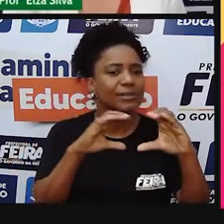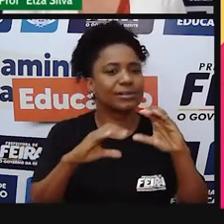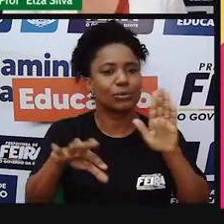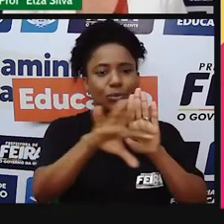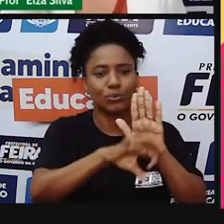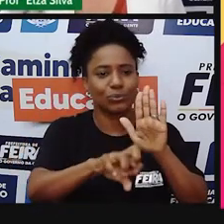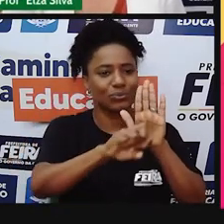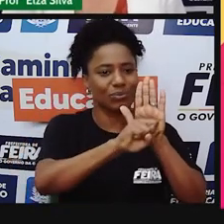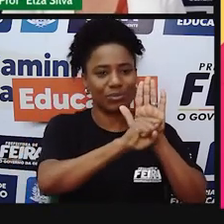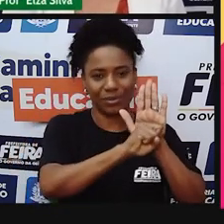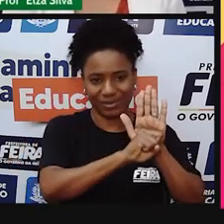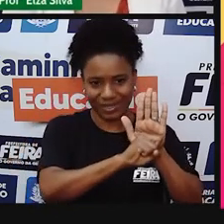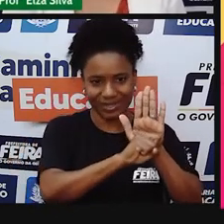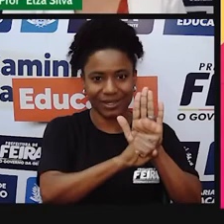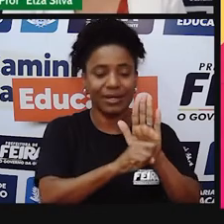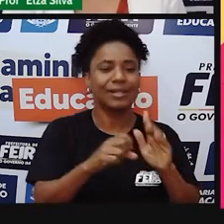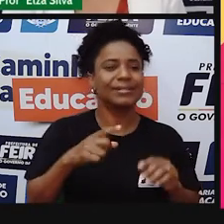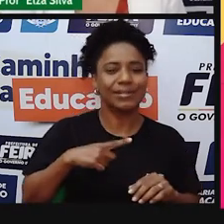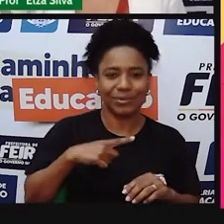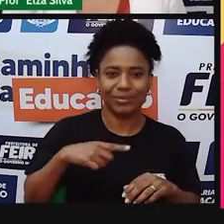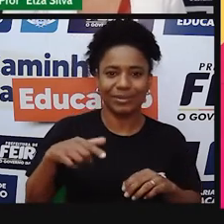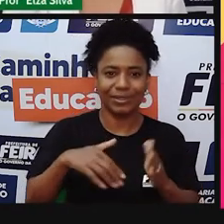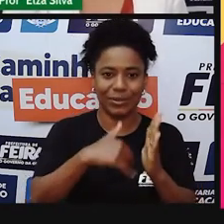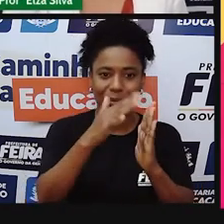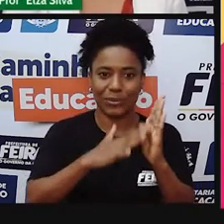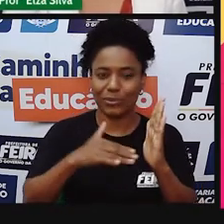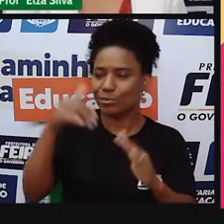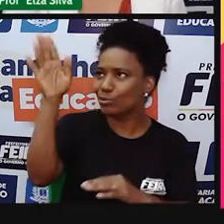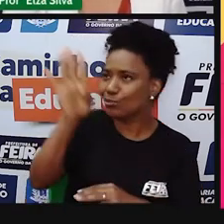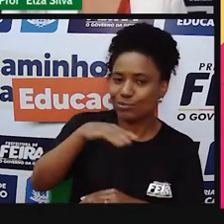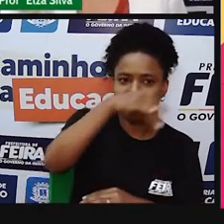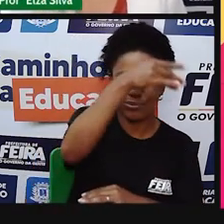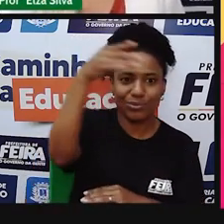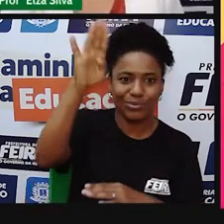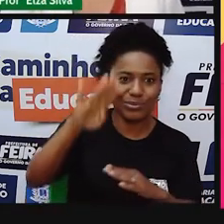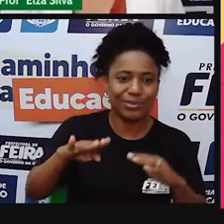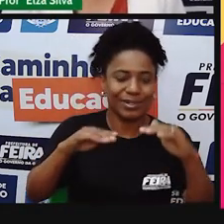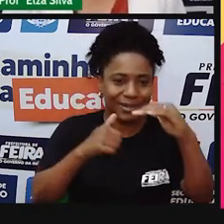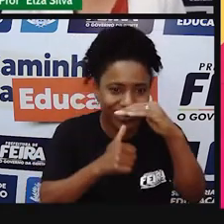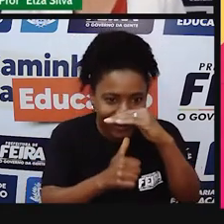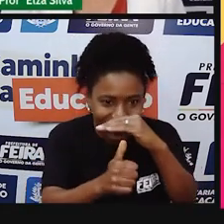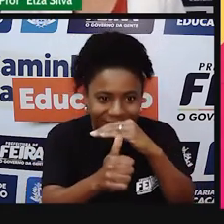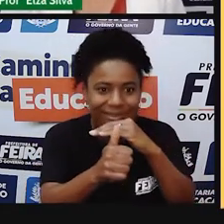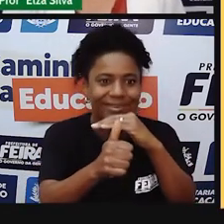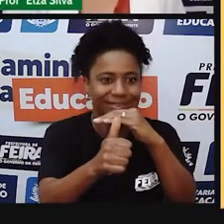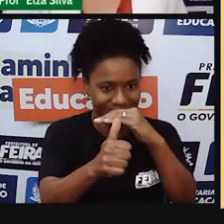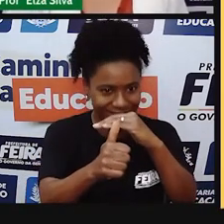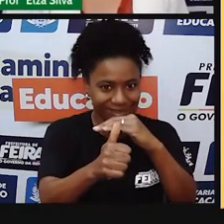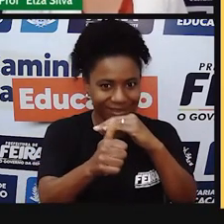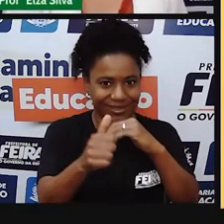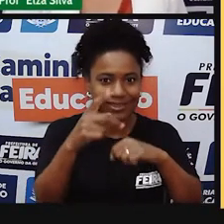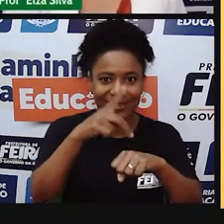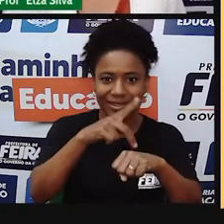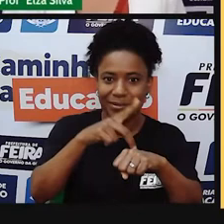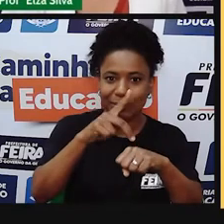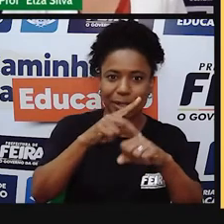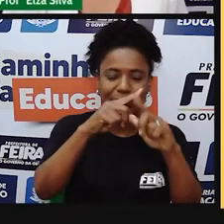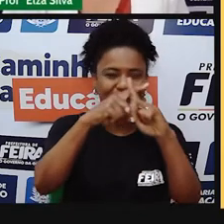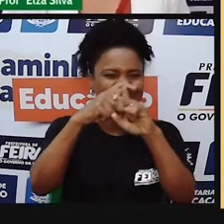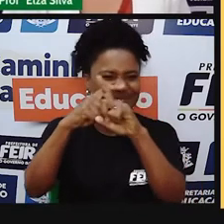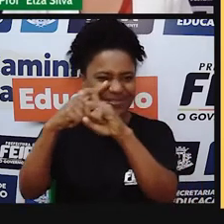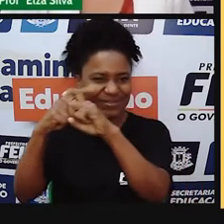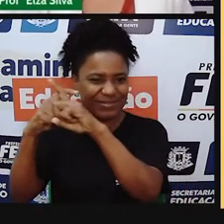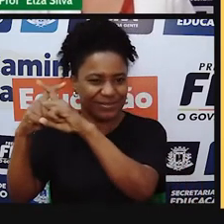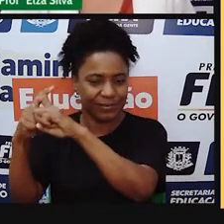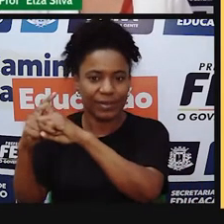exemplo, pinturas rupestres, ideogramas e a comunicação verbal. Vejam